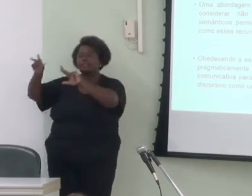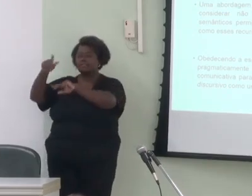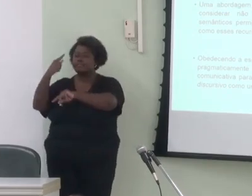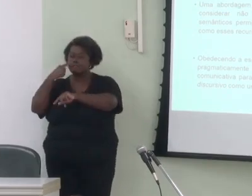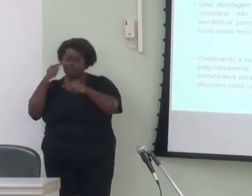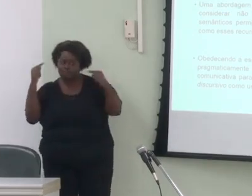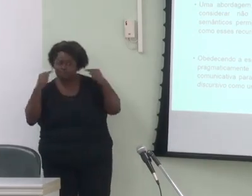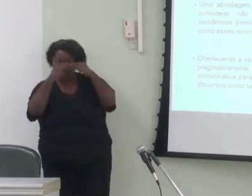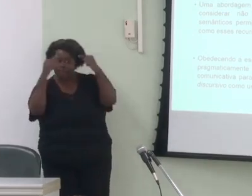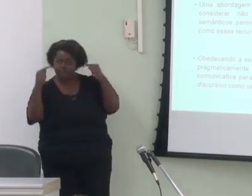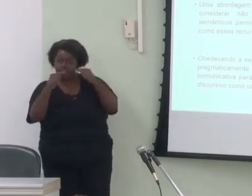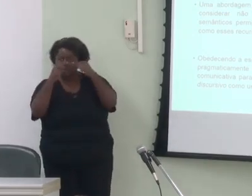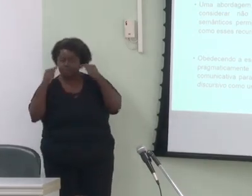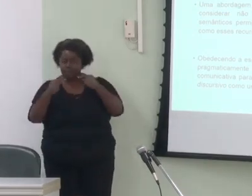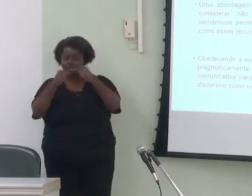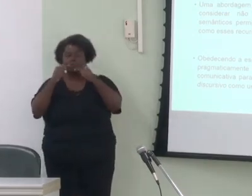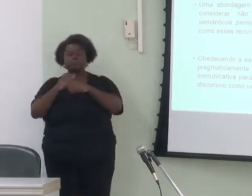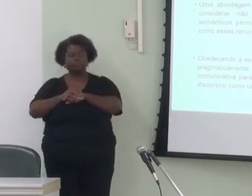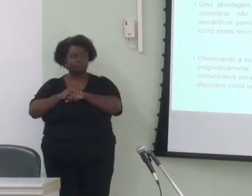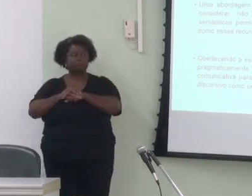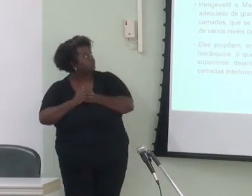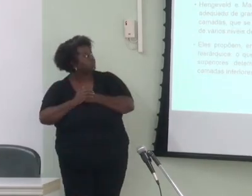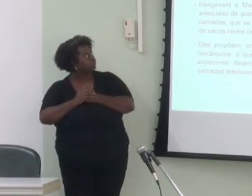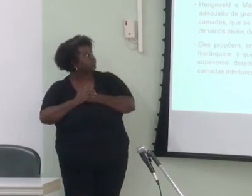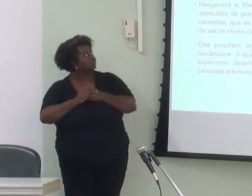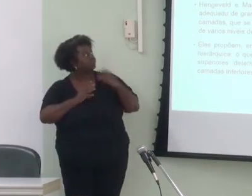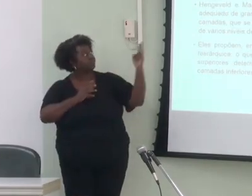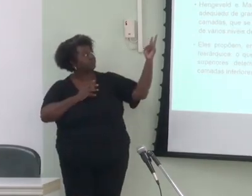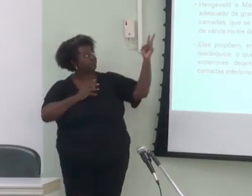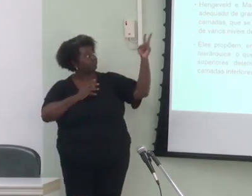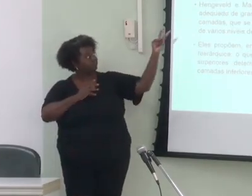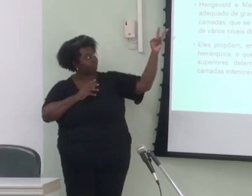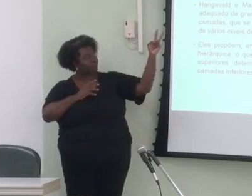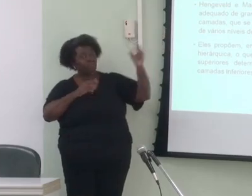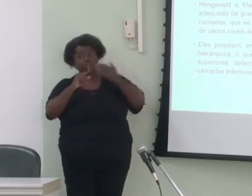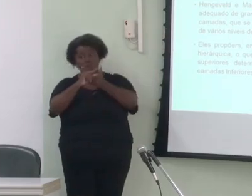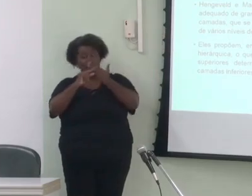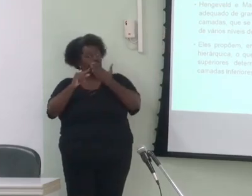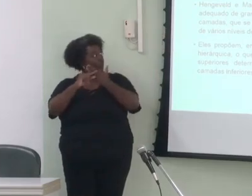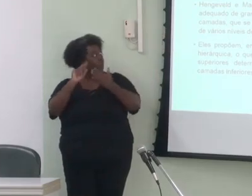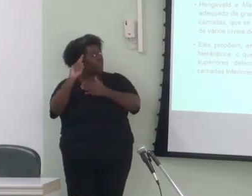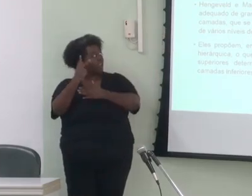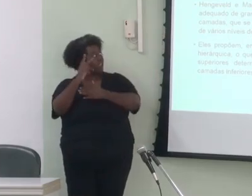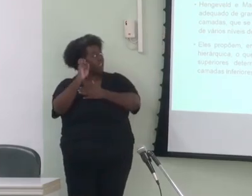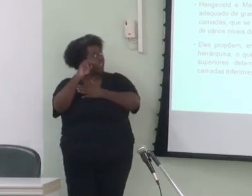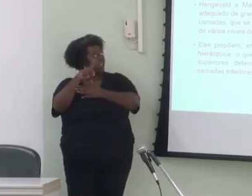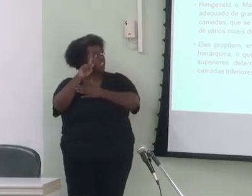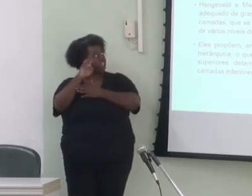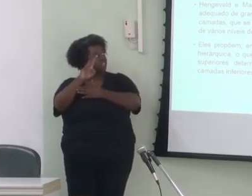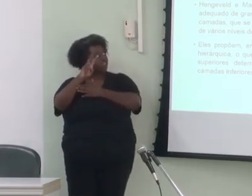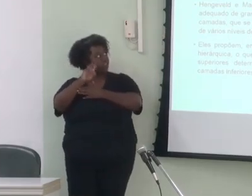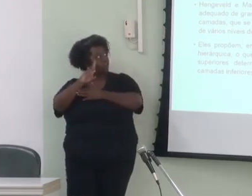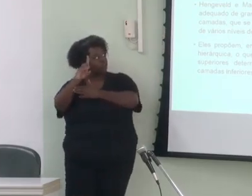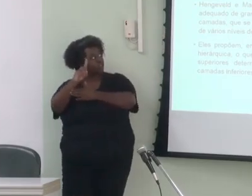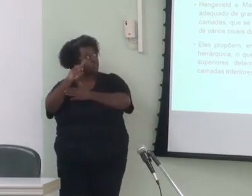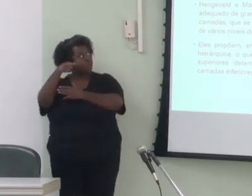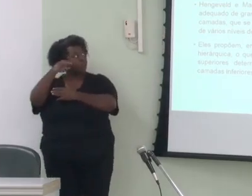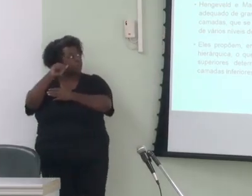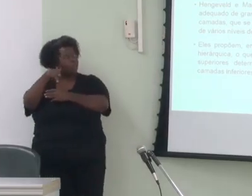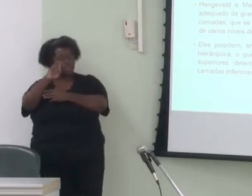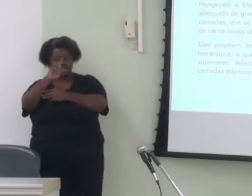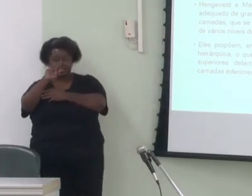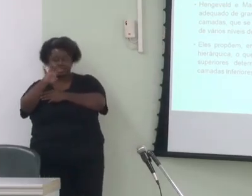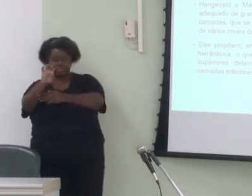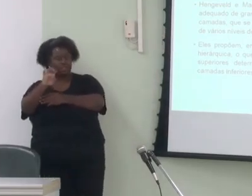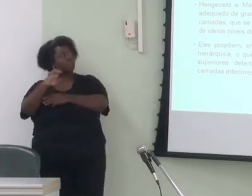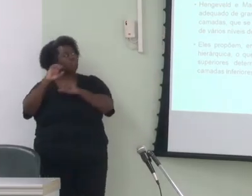Rengevelde Mackenzie defendem a ideia de que um modelo adequado de gramática